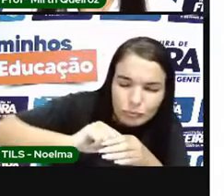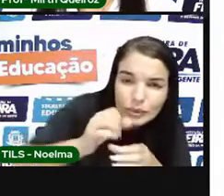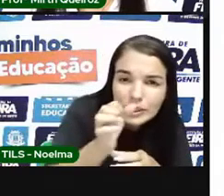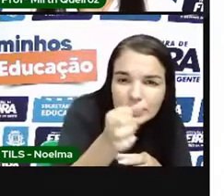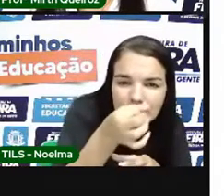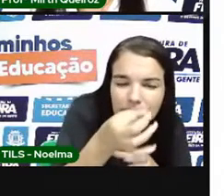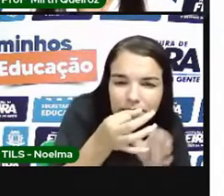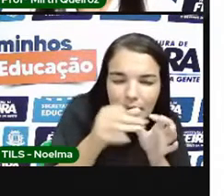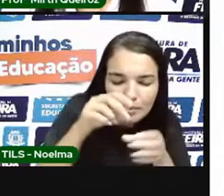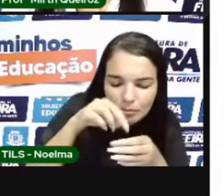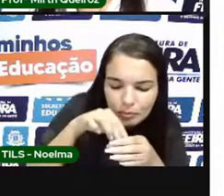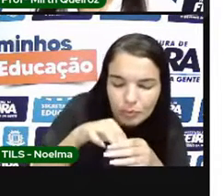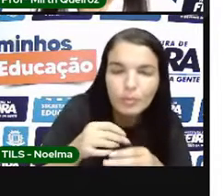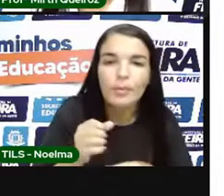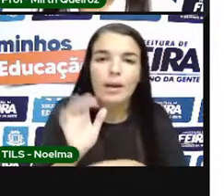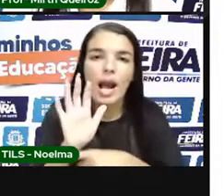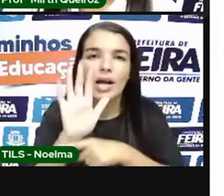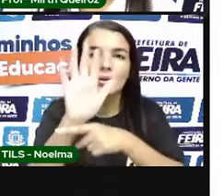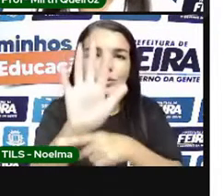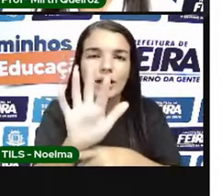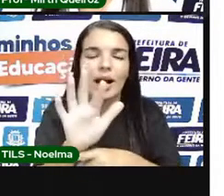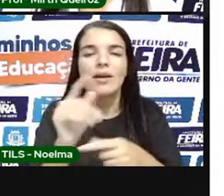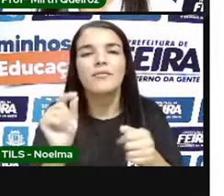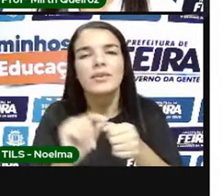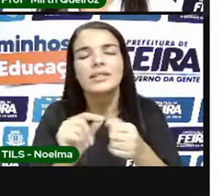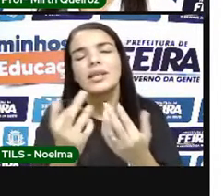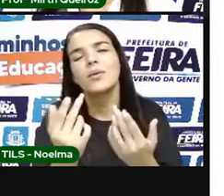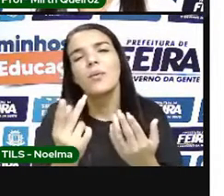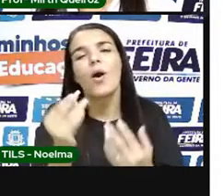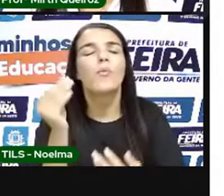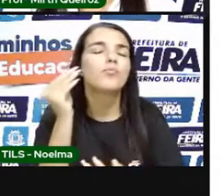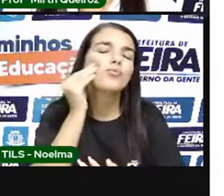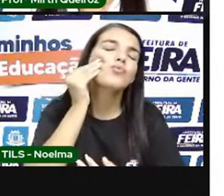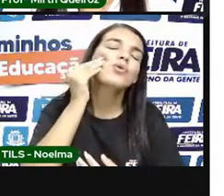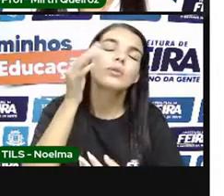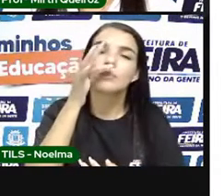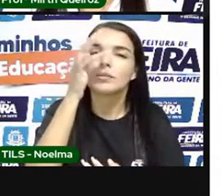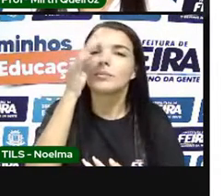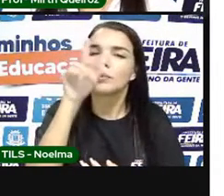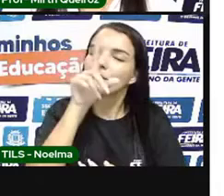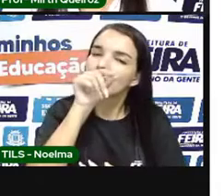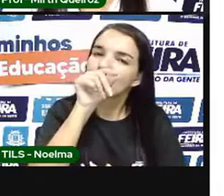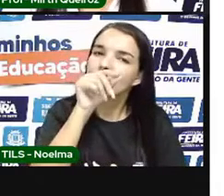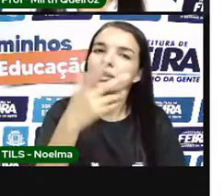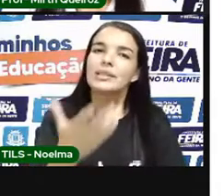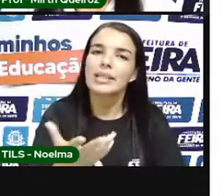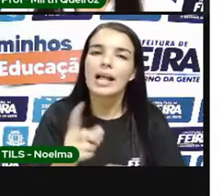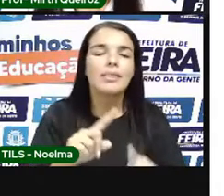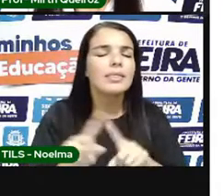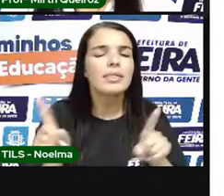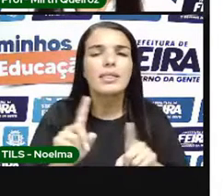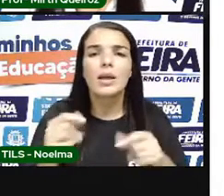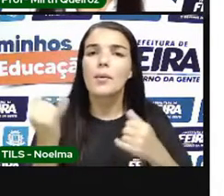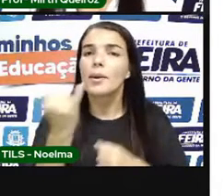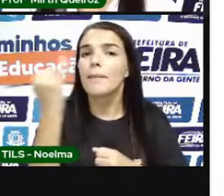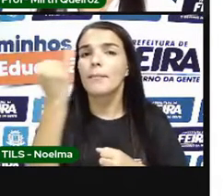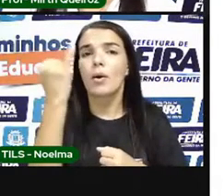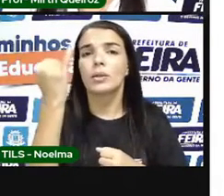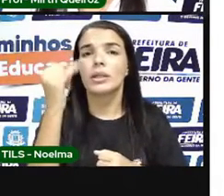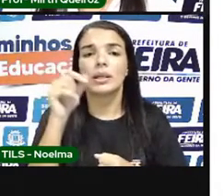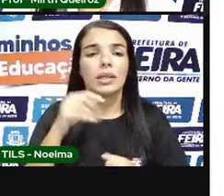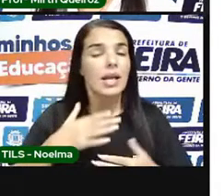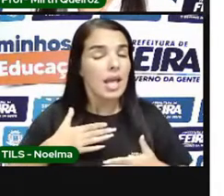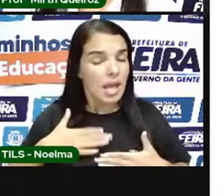Com o meio ambiente A gente vai fazer Igual o beija-flor Que a gente viu Lá no início Da aula Não importa O que os outros Estão